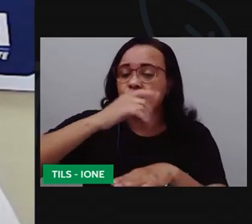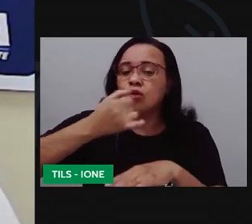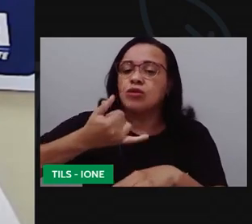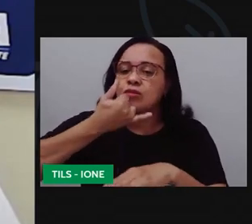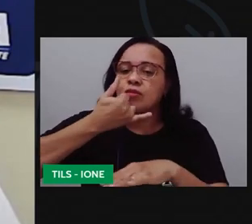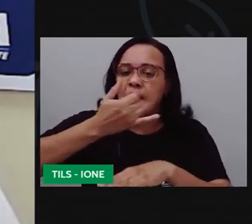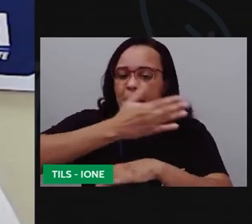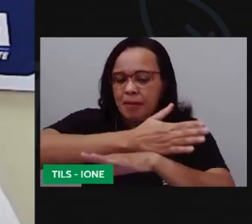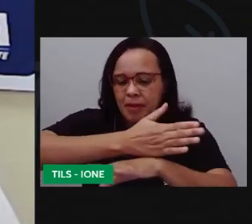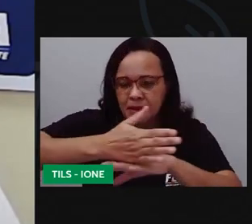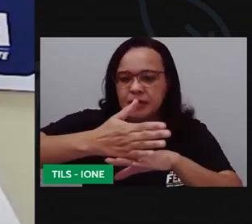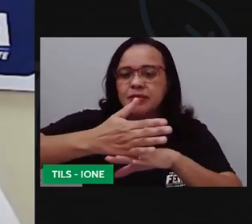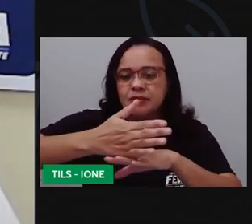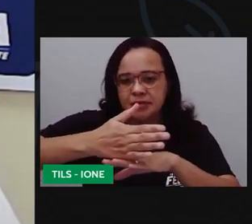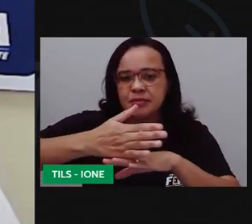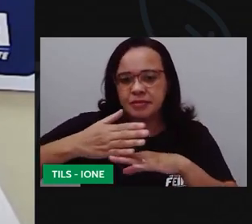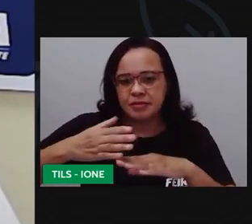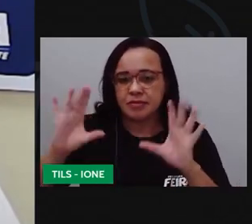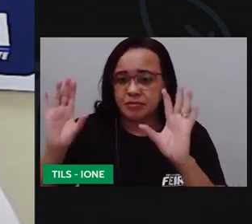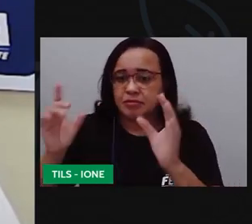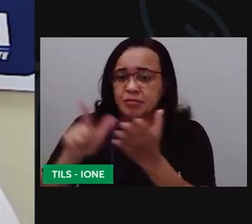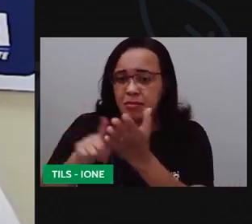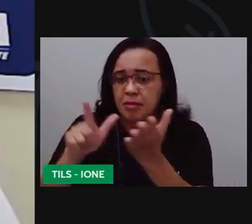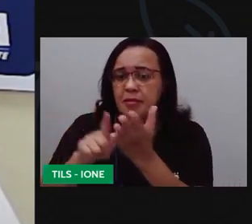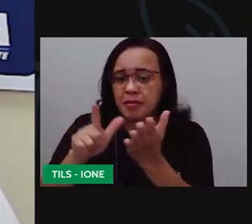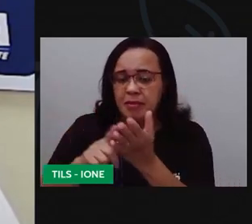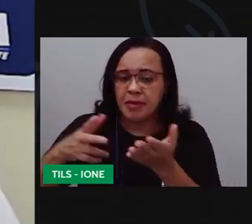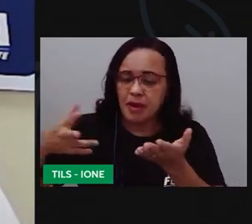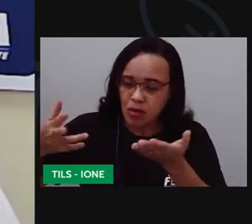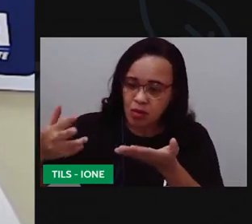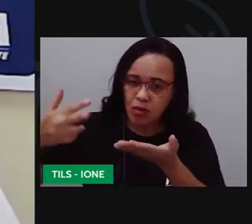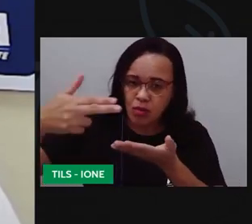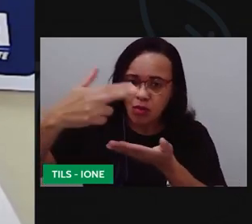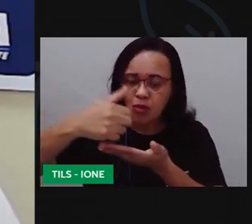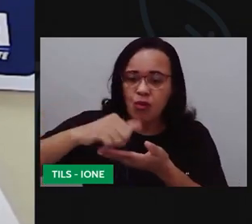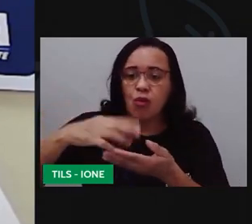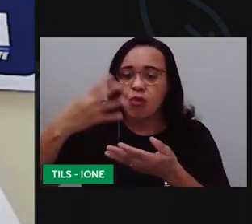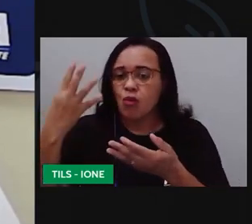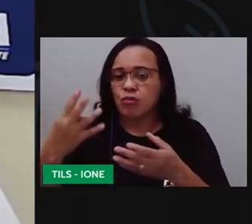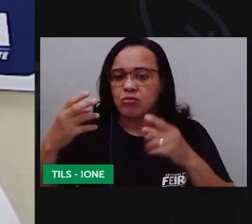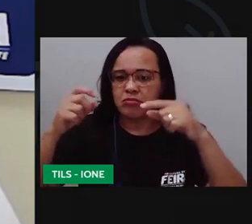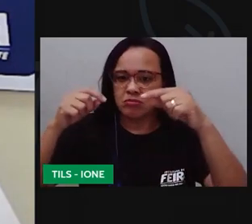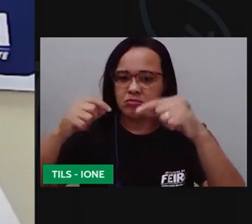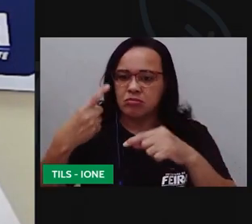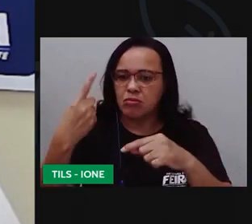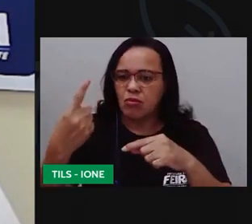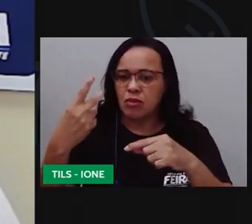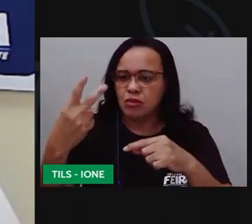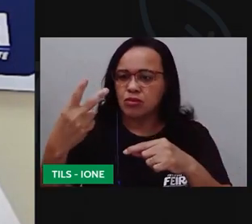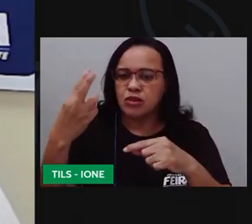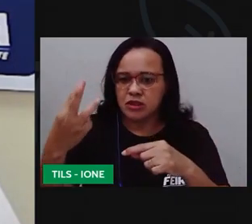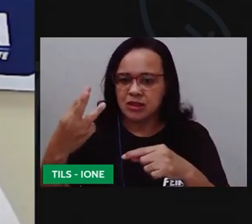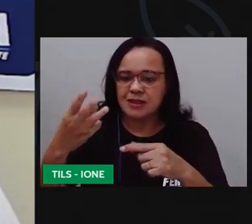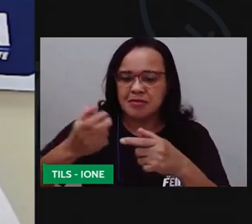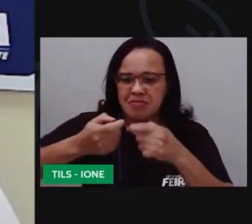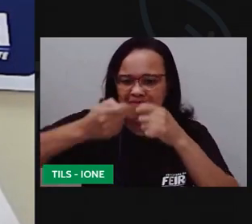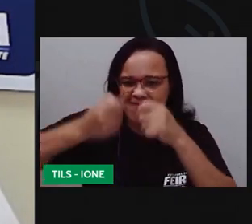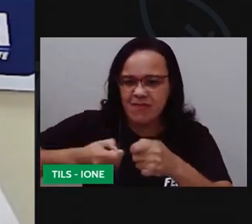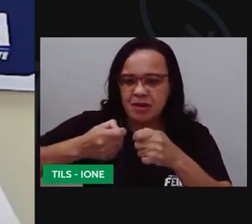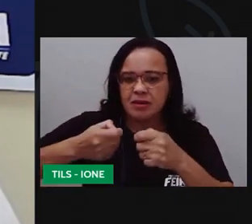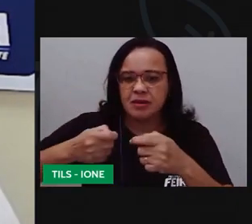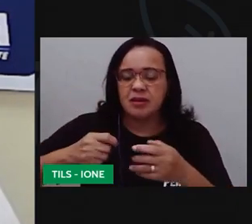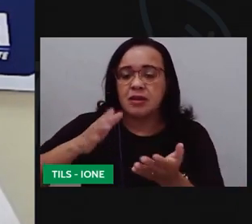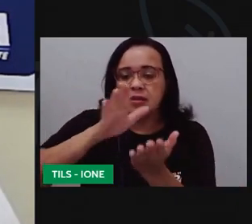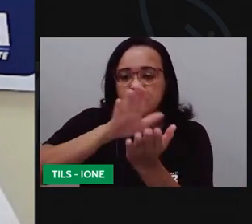rascunho também ó e vou dobrar em três partes pra ficar bem resistente e aí eu vi o que? eu vou